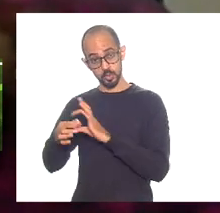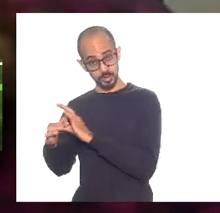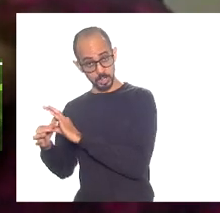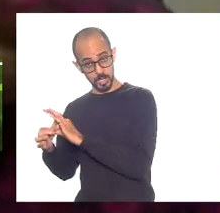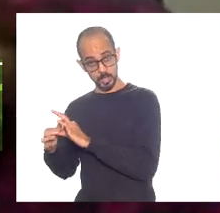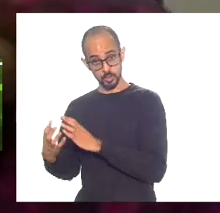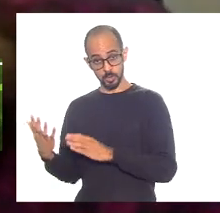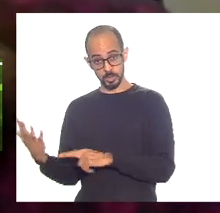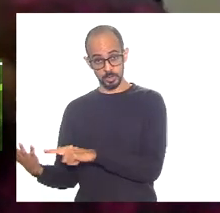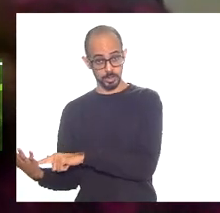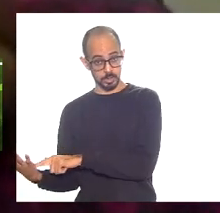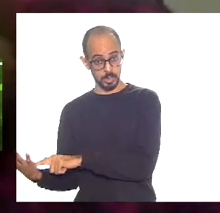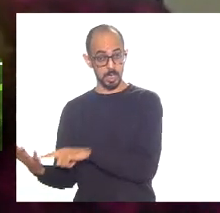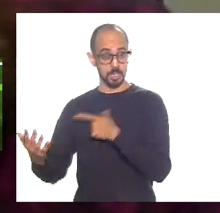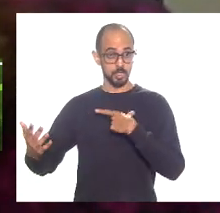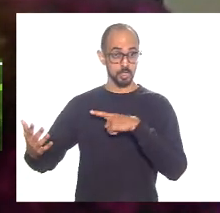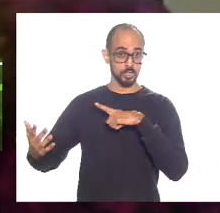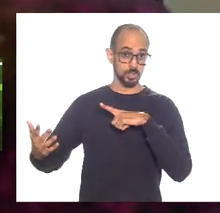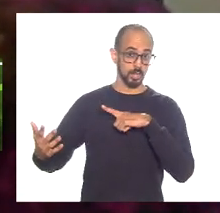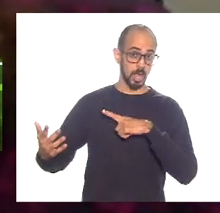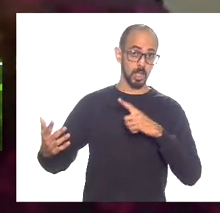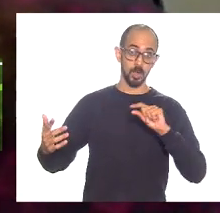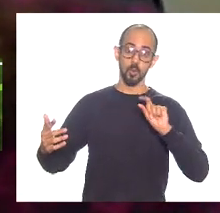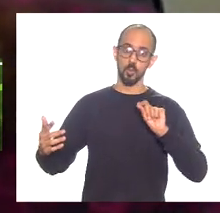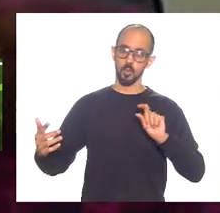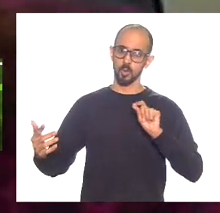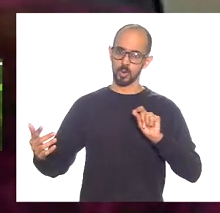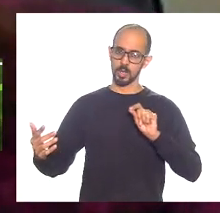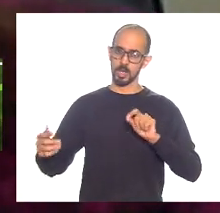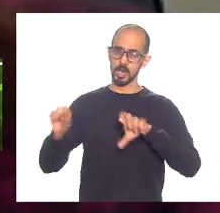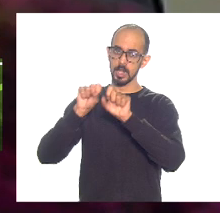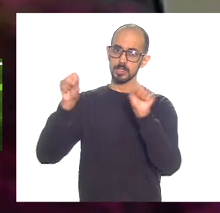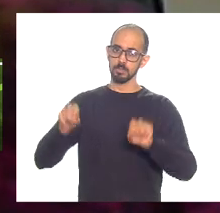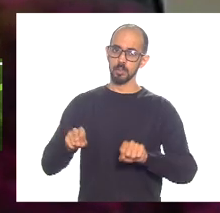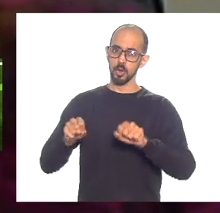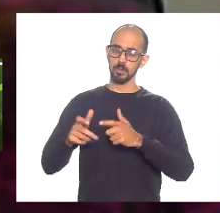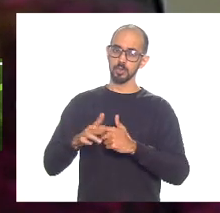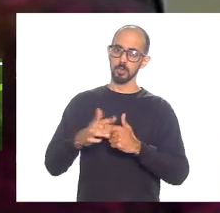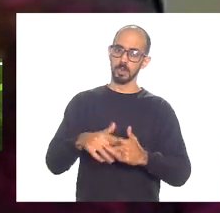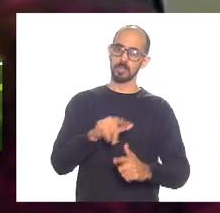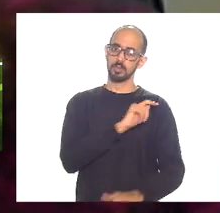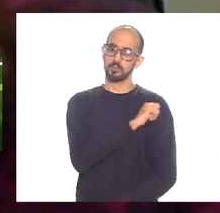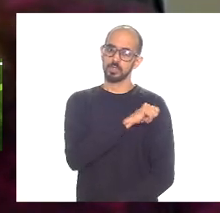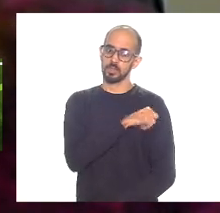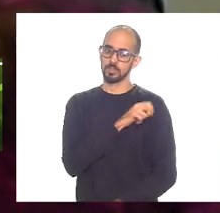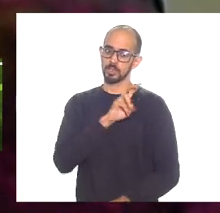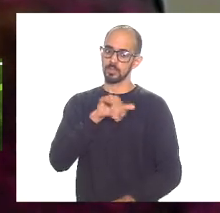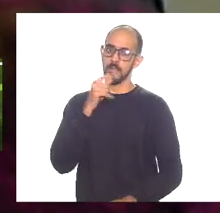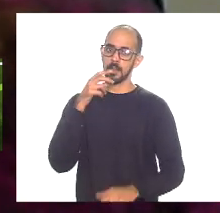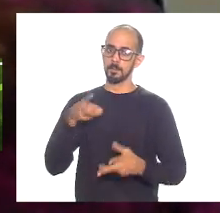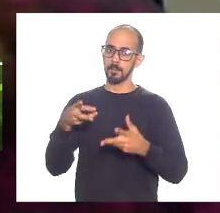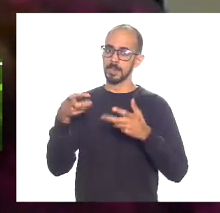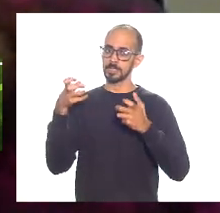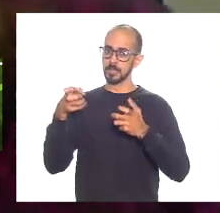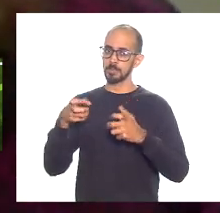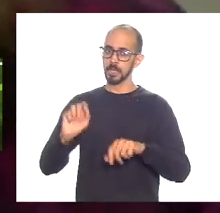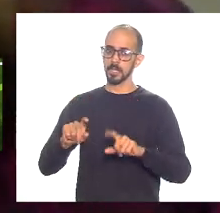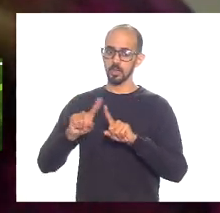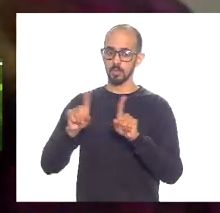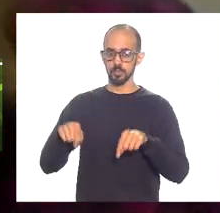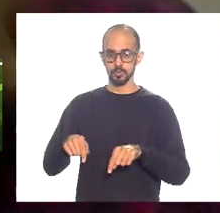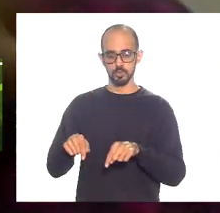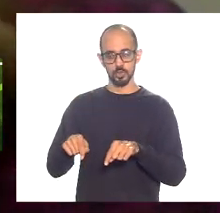representa a base desse programa de recuperação a gente vai ver que os servidores públicos continuam na